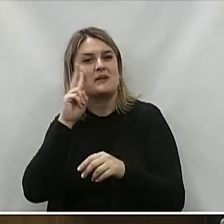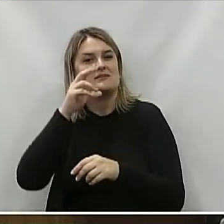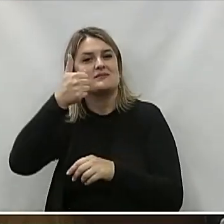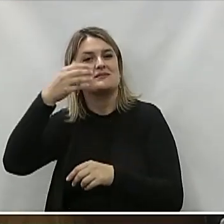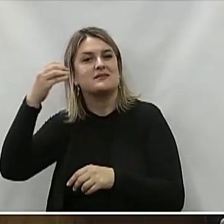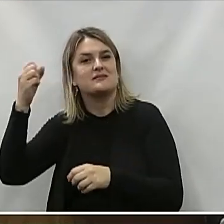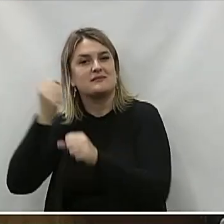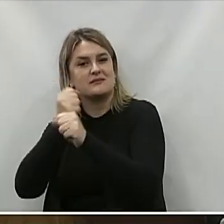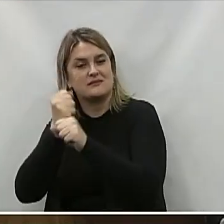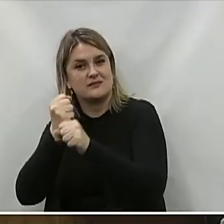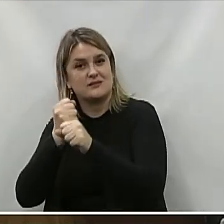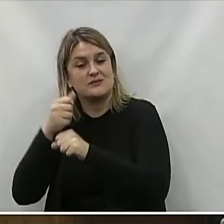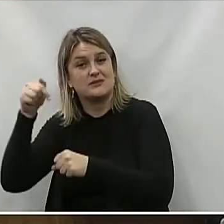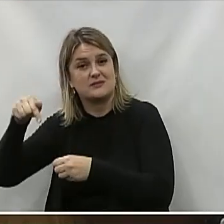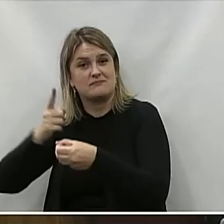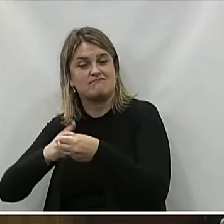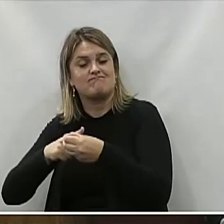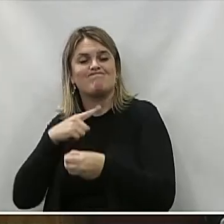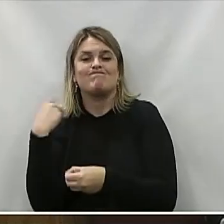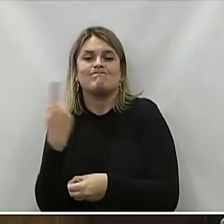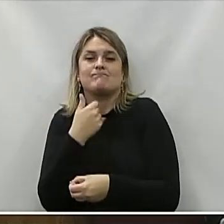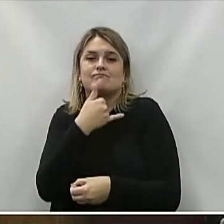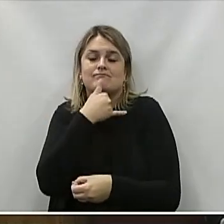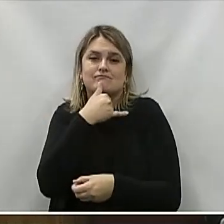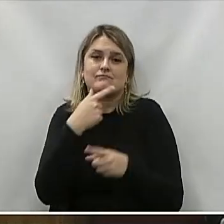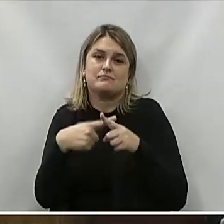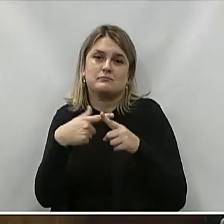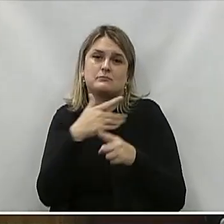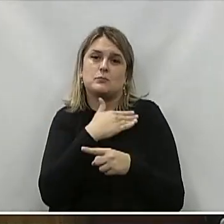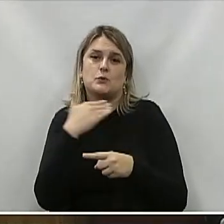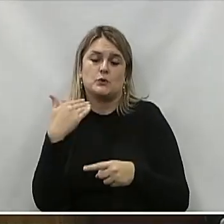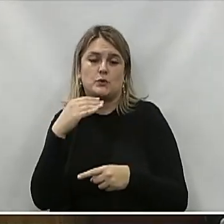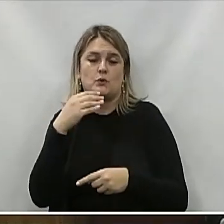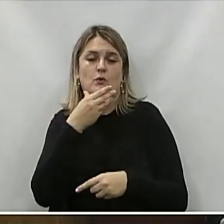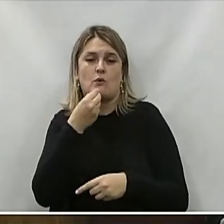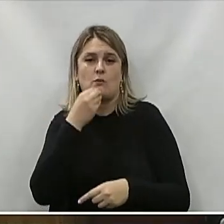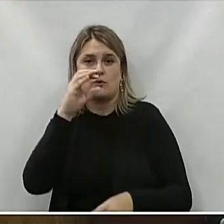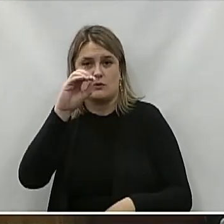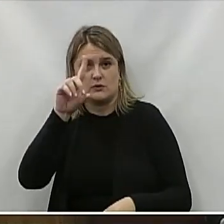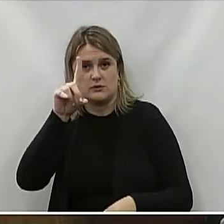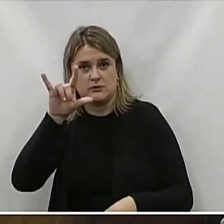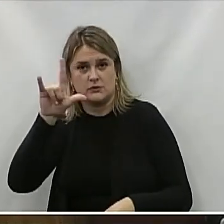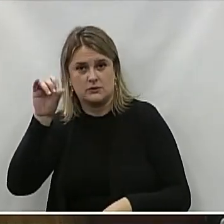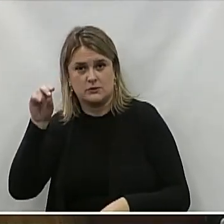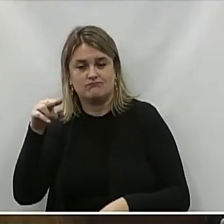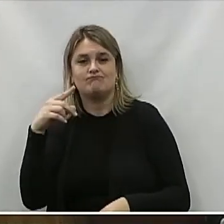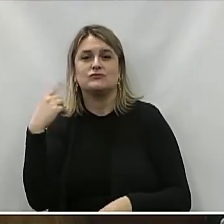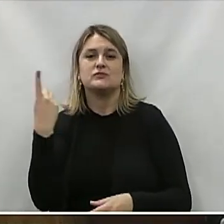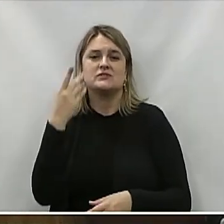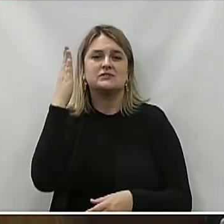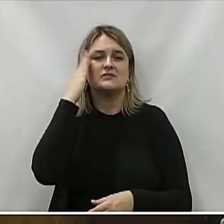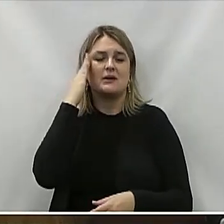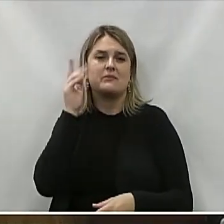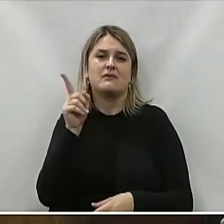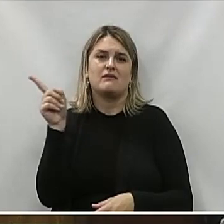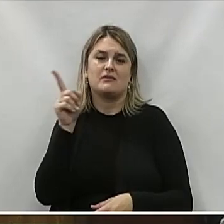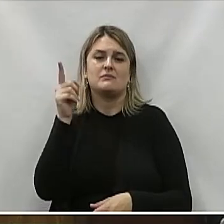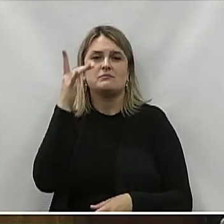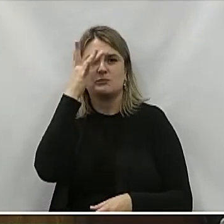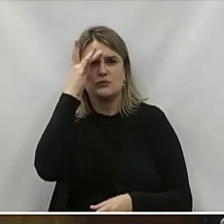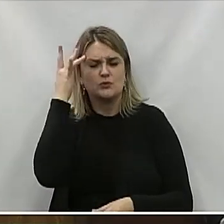Municipal de União da Vitória Manifesta profundo pesar Reconhecendo fundamentalmente Importância na cultura e